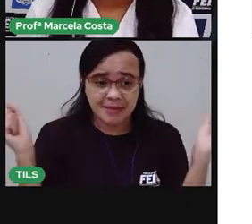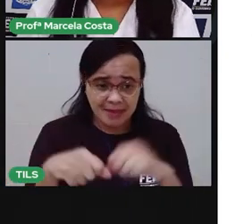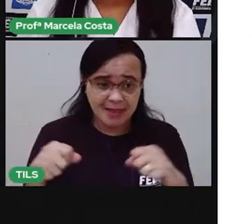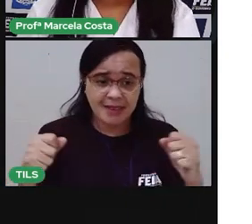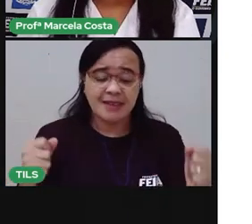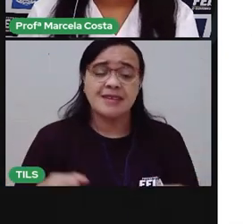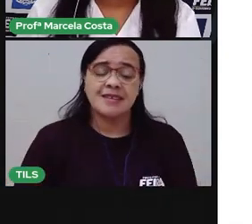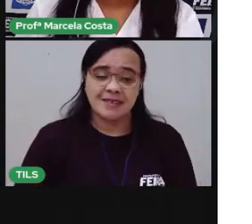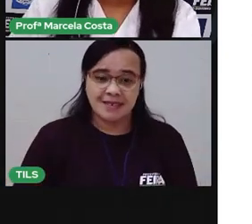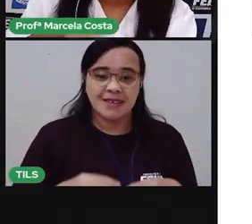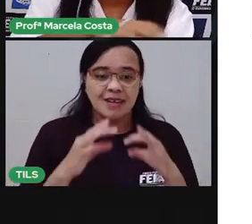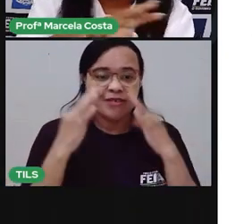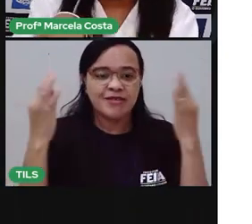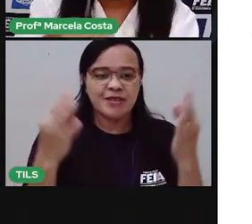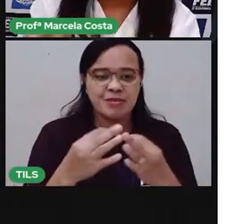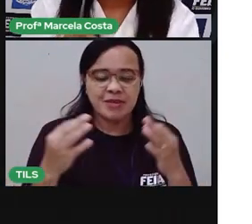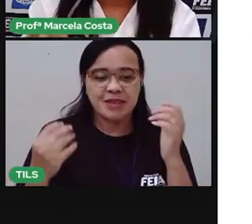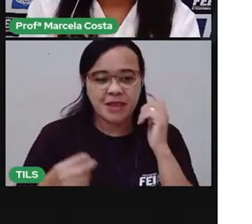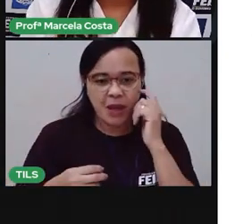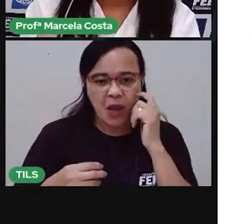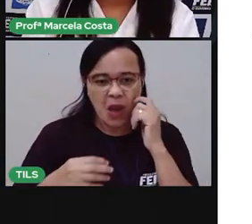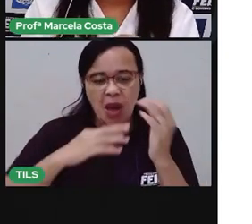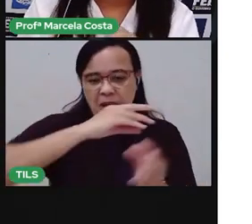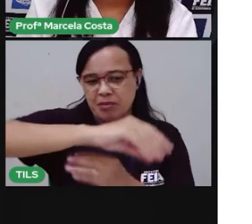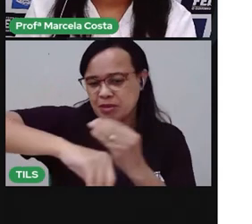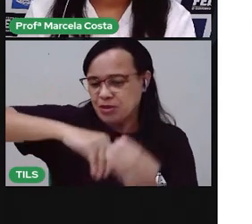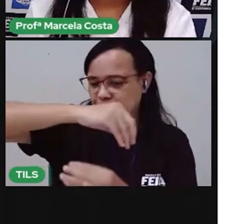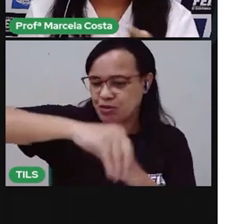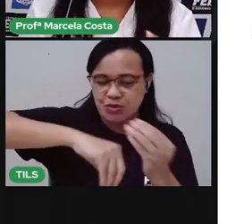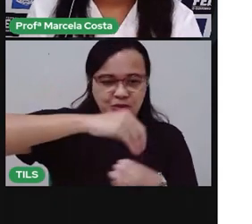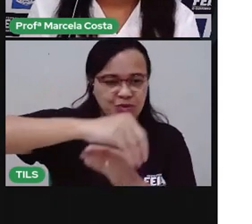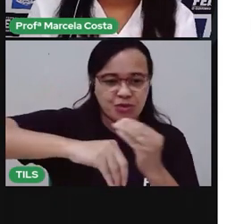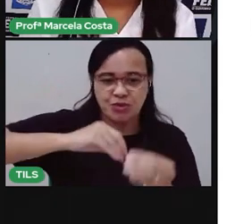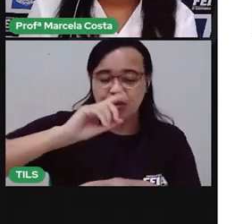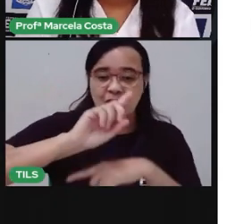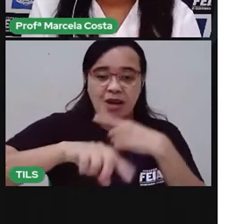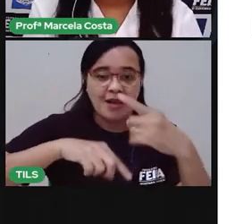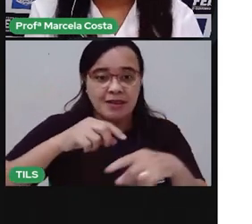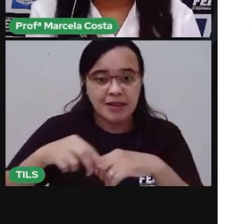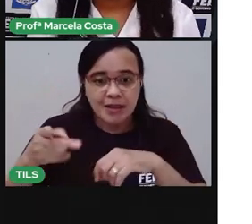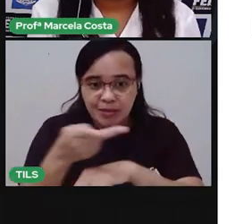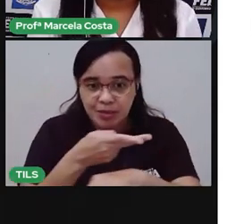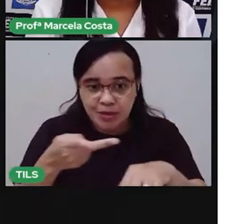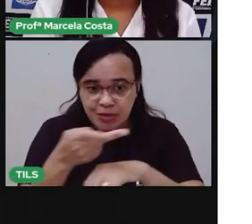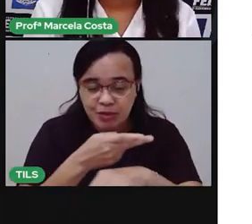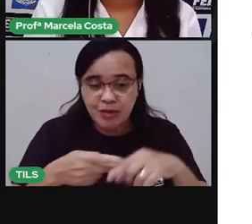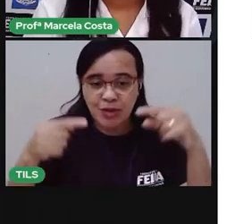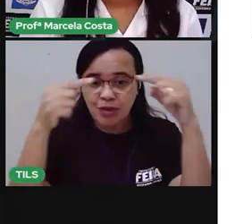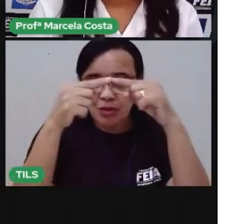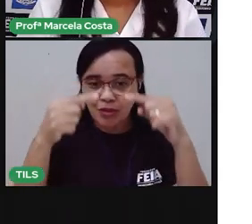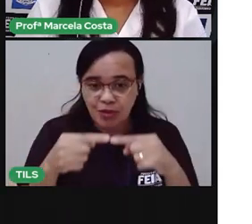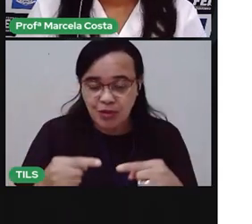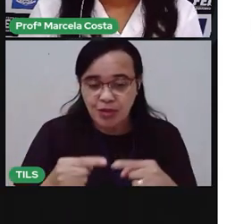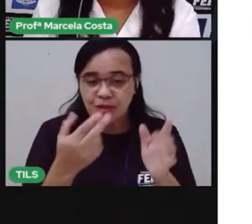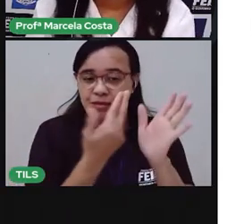formação de sílabas Mistura tudo E aí você vai Pega a imagem Que imagem é essa?